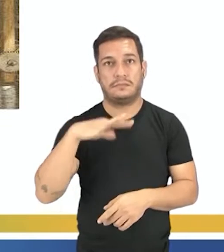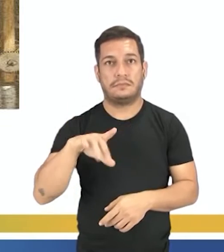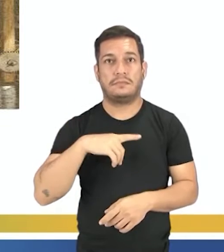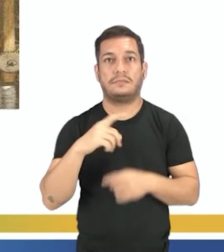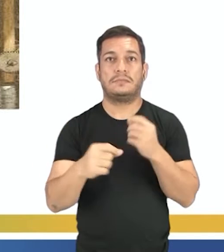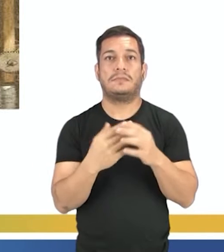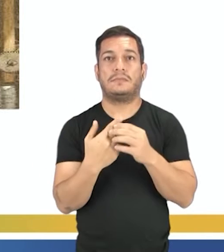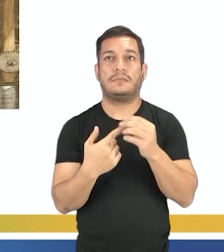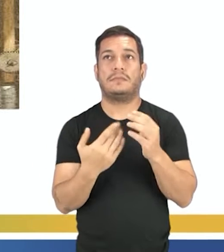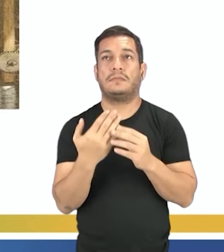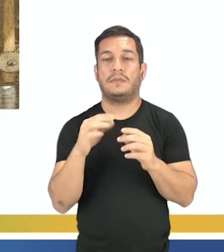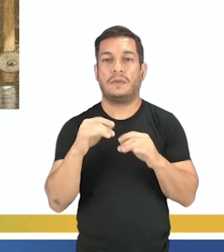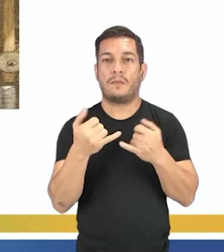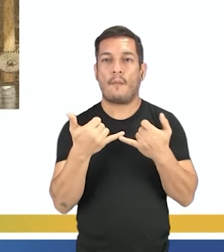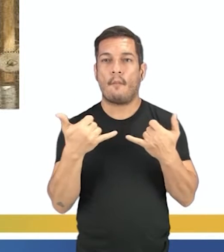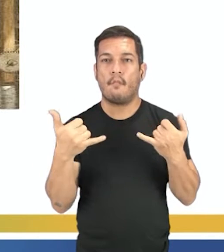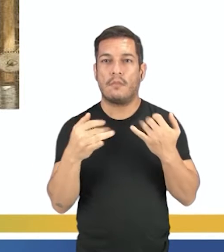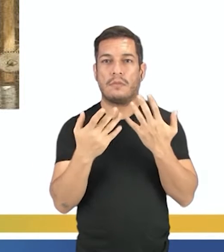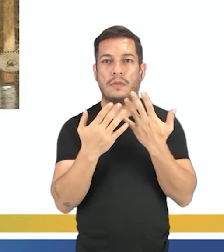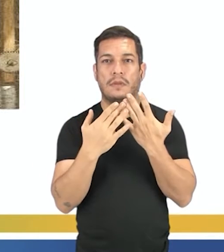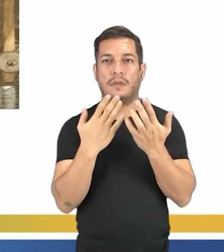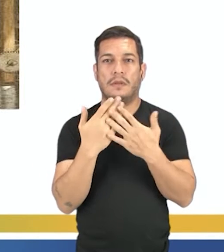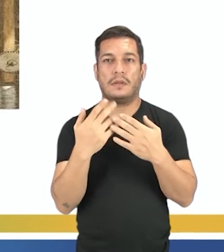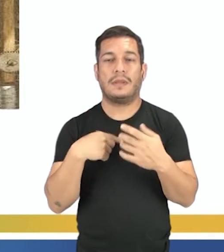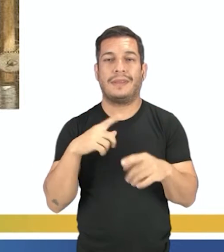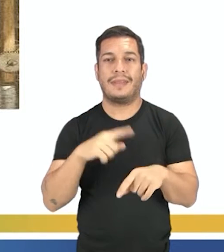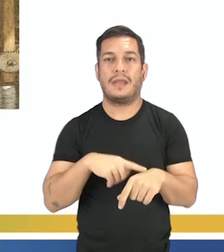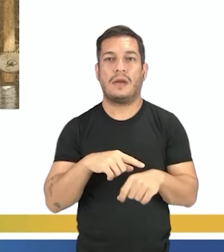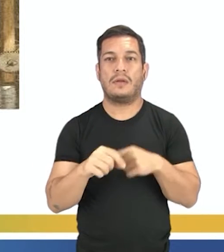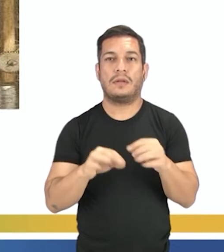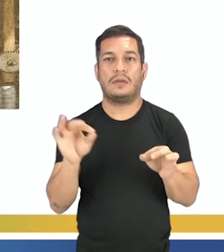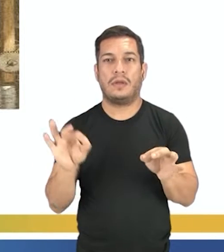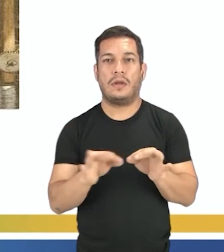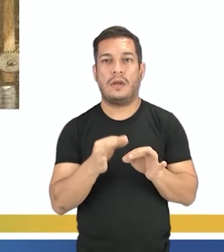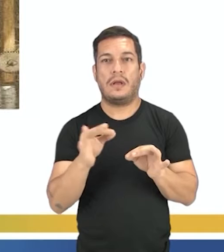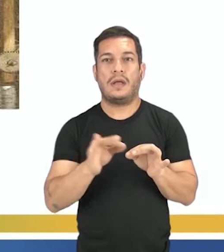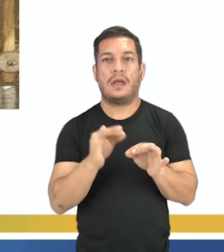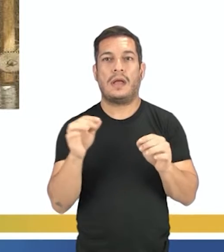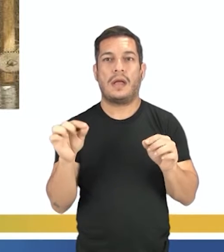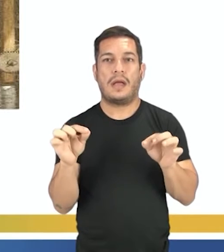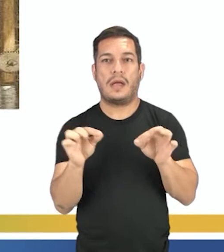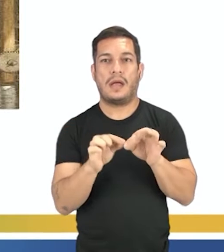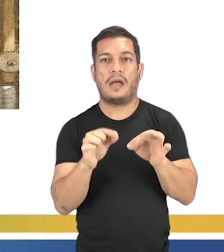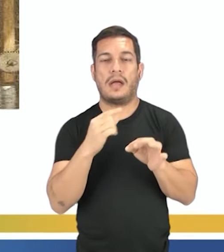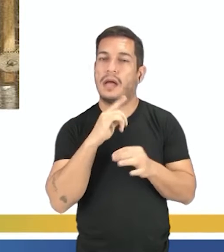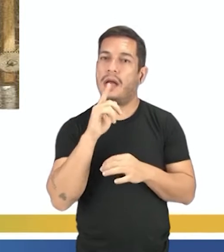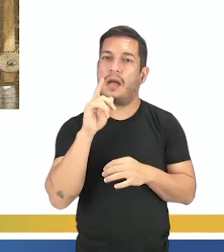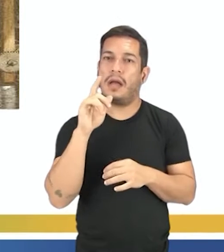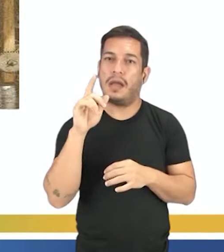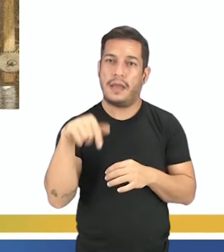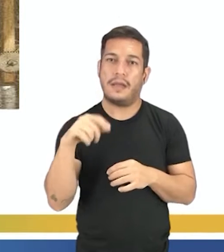dedos finos. Então, quando era na hora de colocar a agulha, era preferível que fosse uma criança.